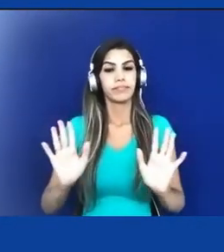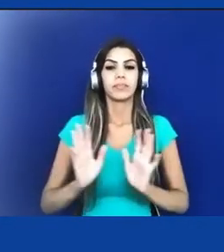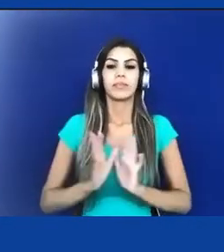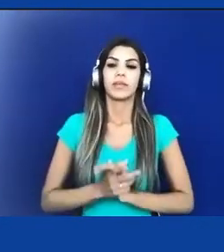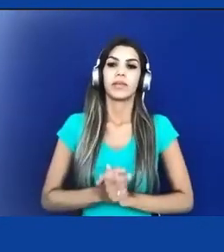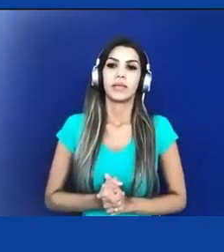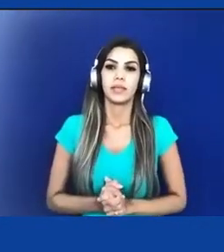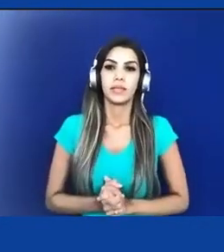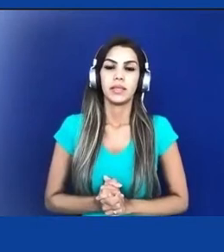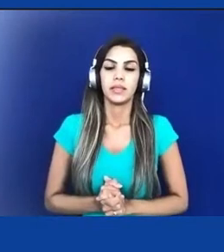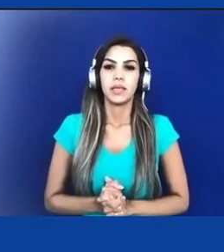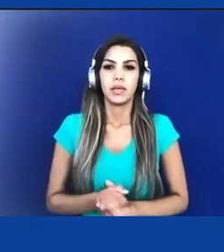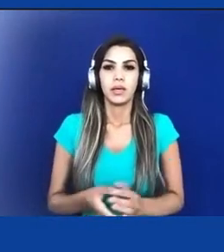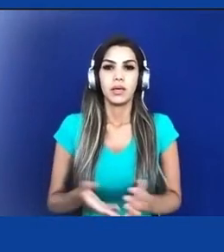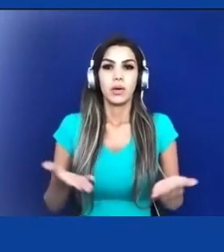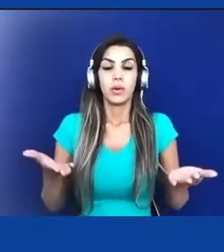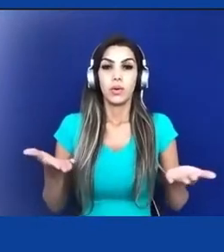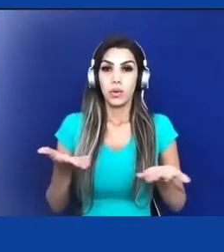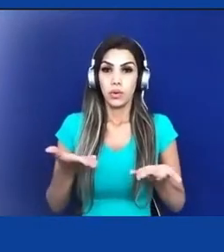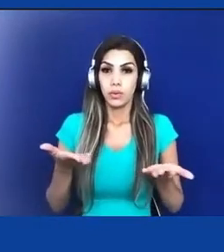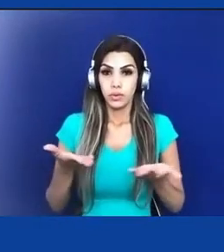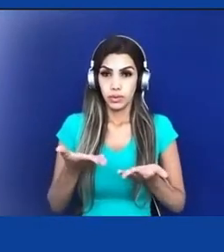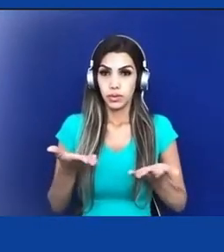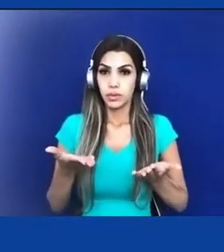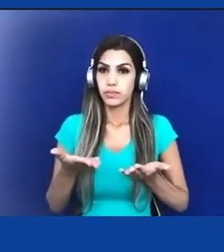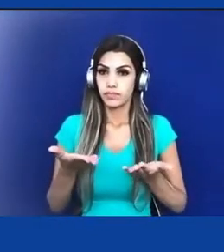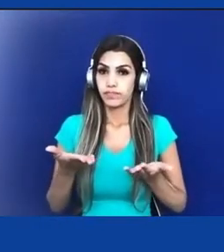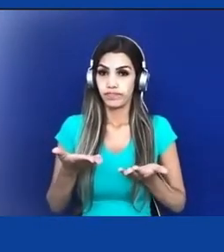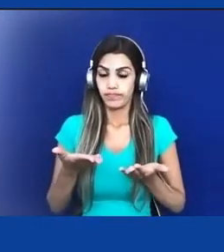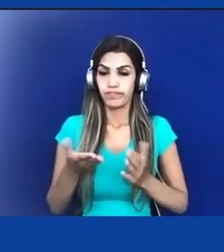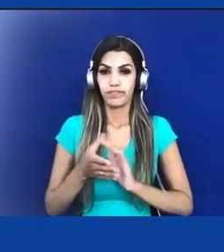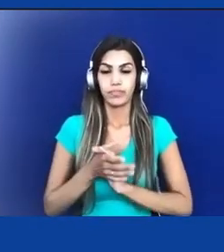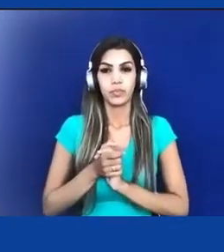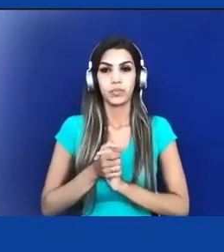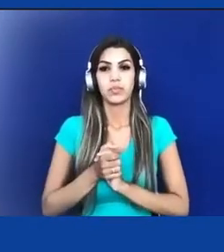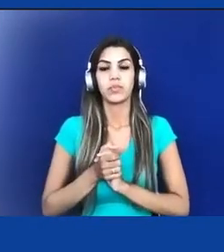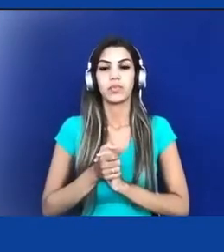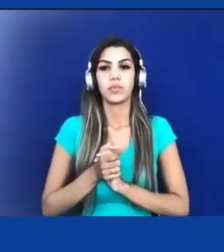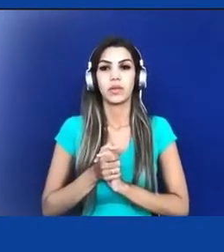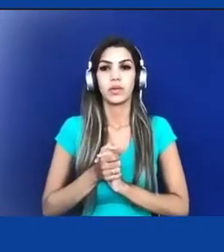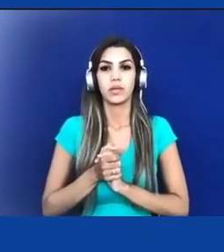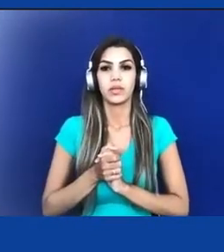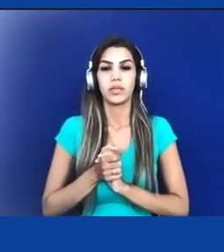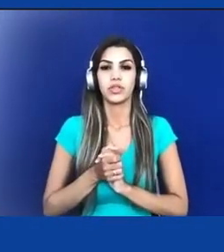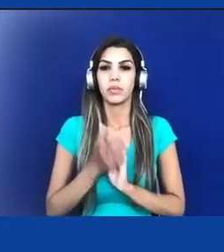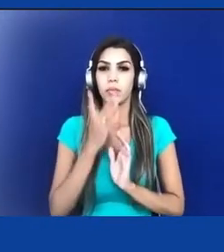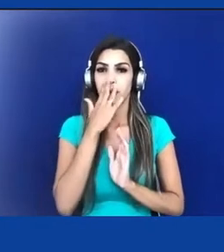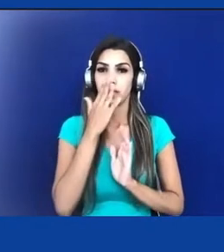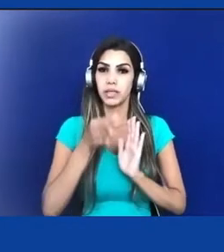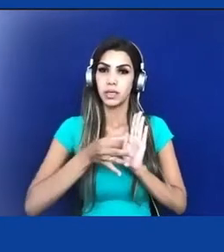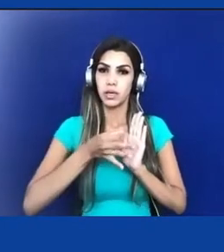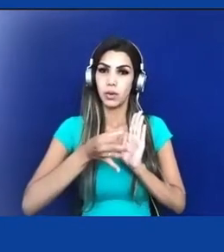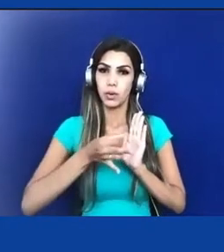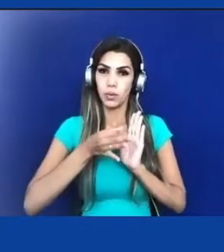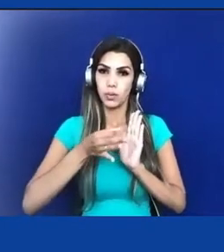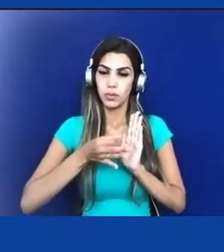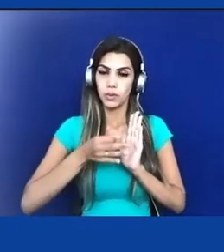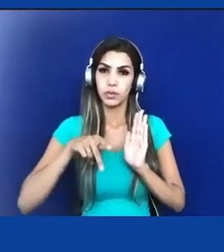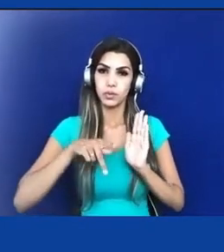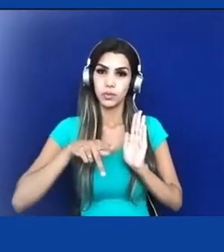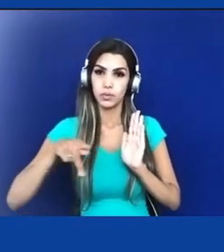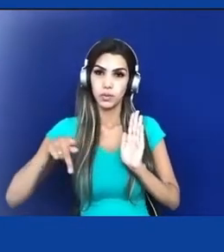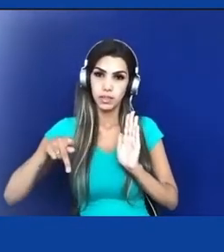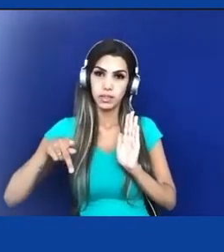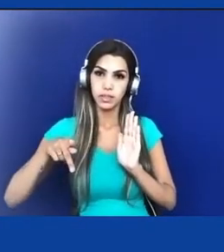hoje se impõe como discurso do todo, como aquilo que todos devemos